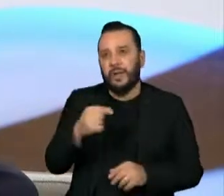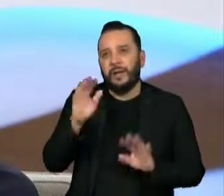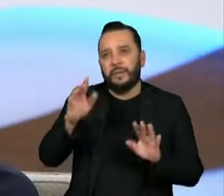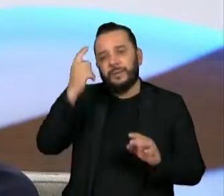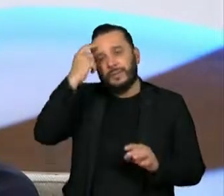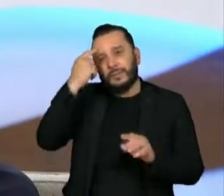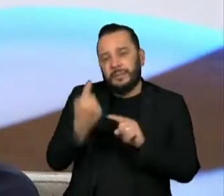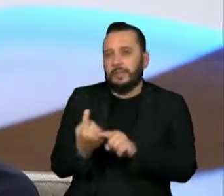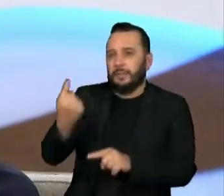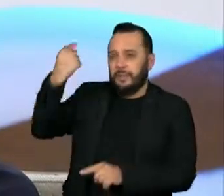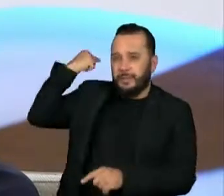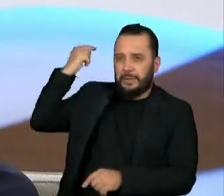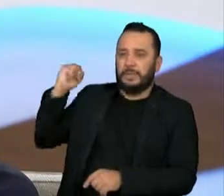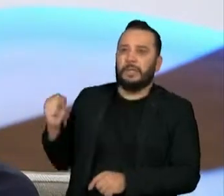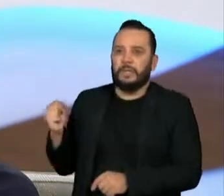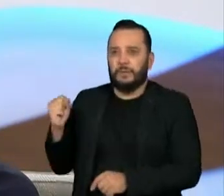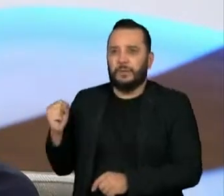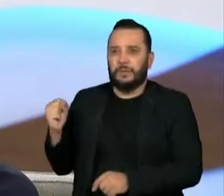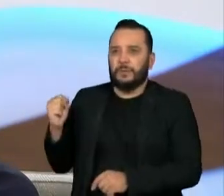passado.